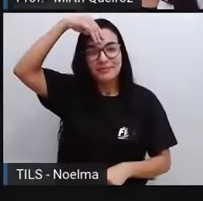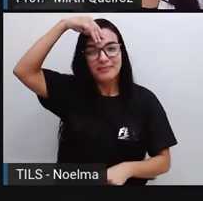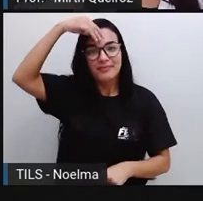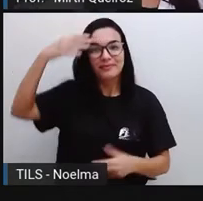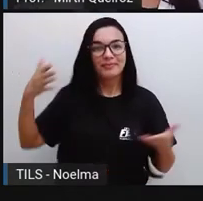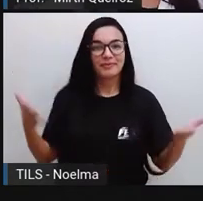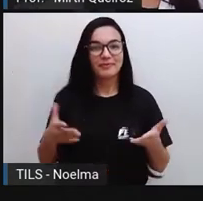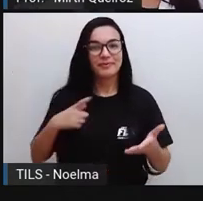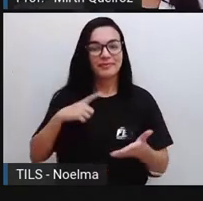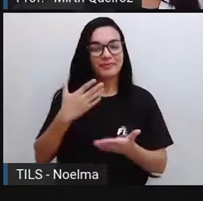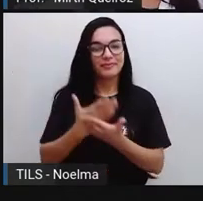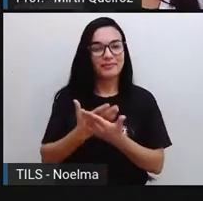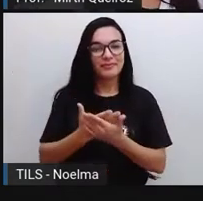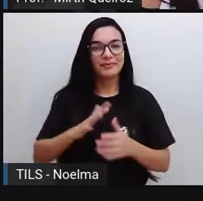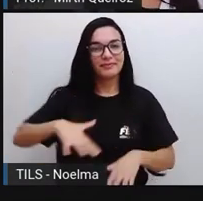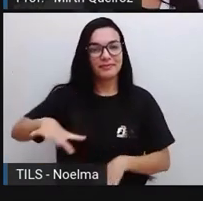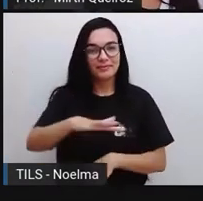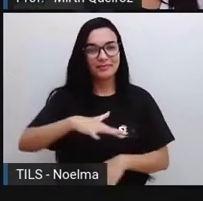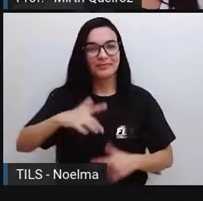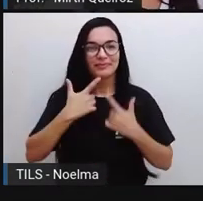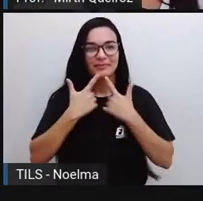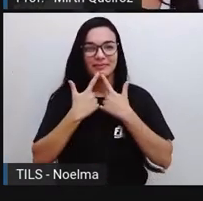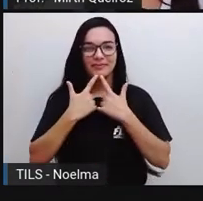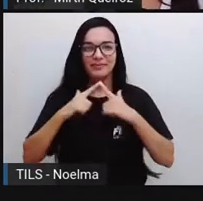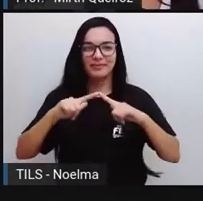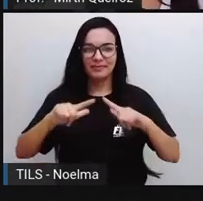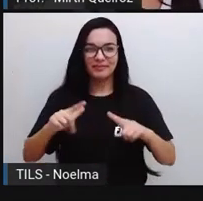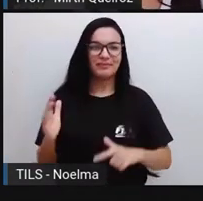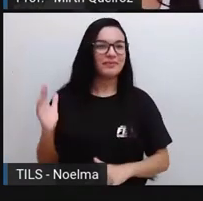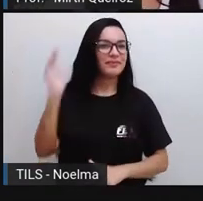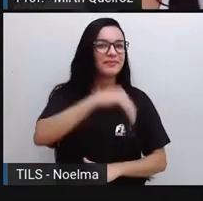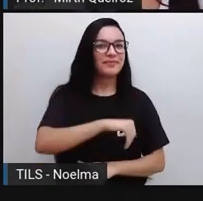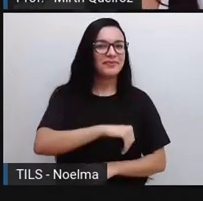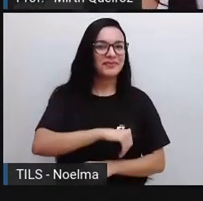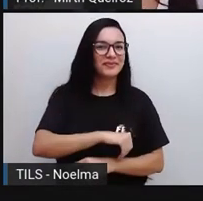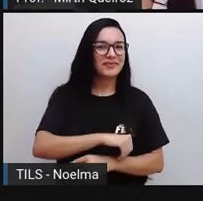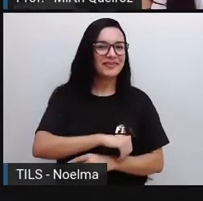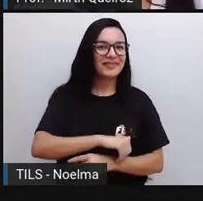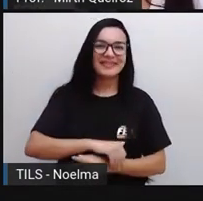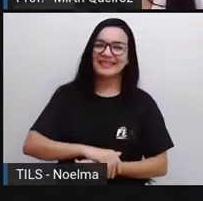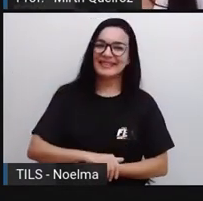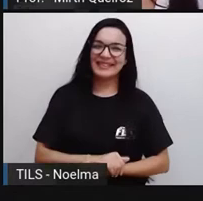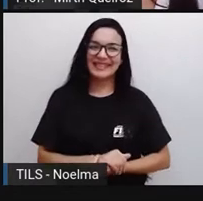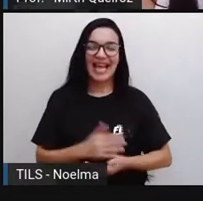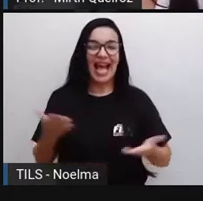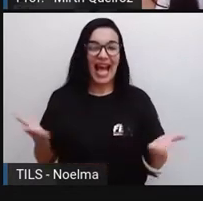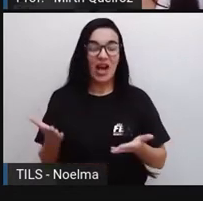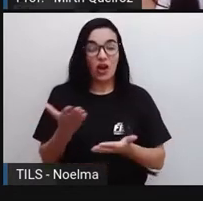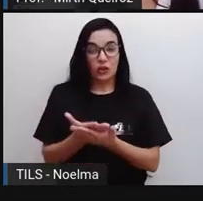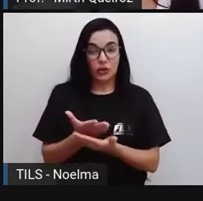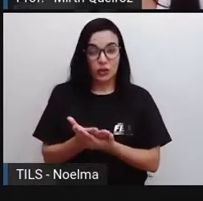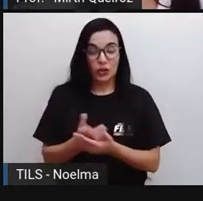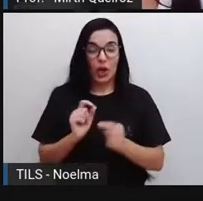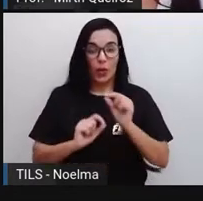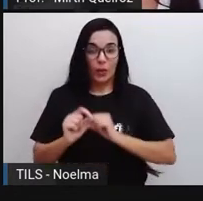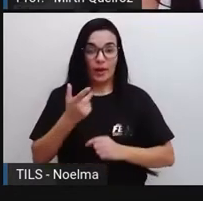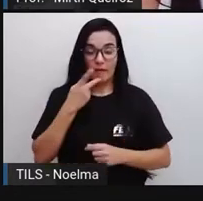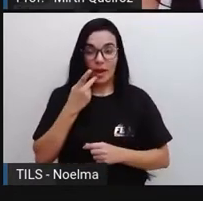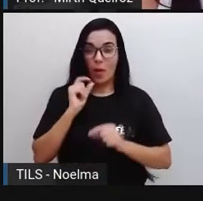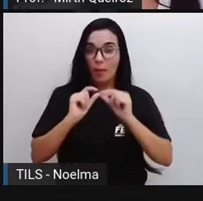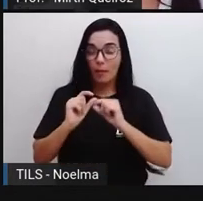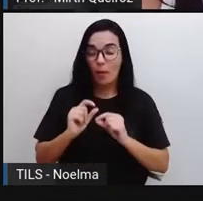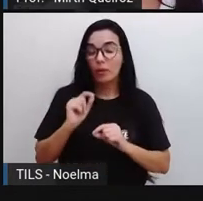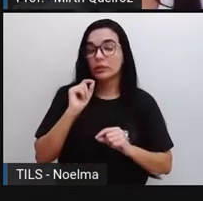e hoje nós teremos aula de linguagens. Vamos à aula! Na aula de hoje nós vamos falar um pouco